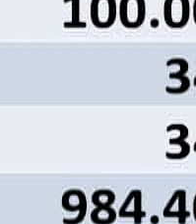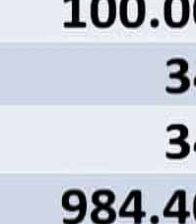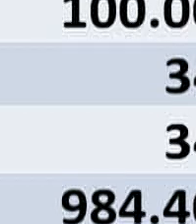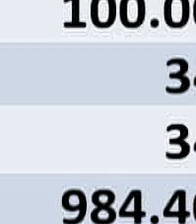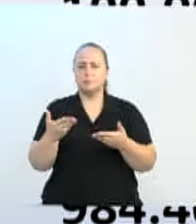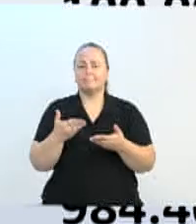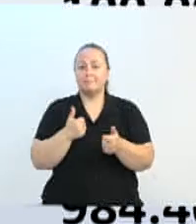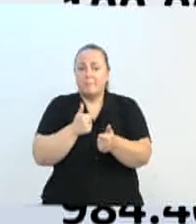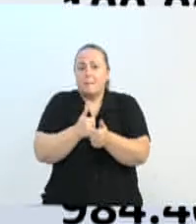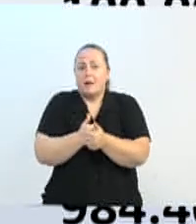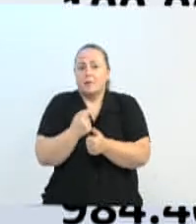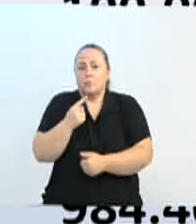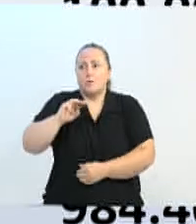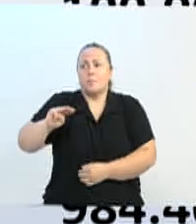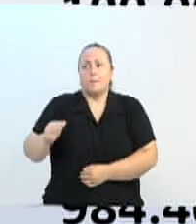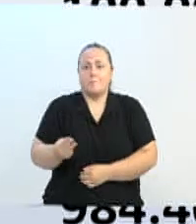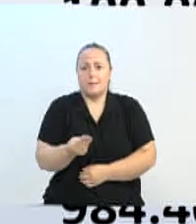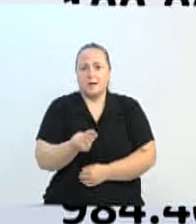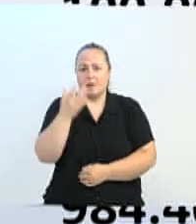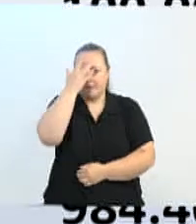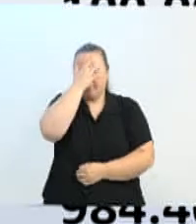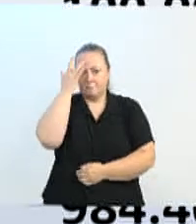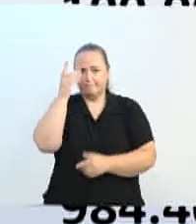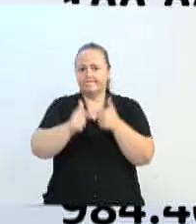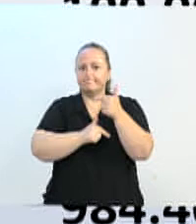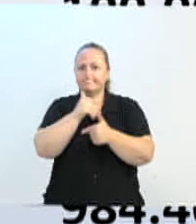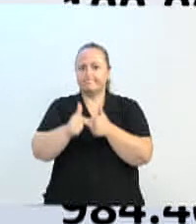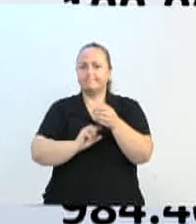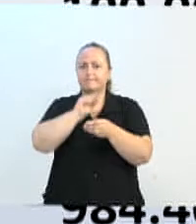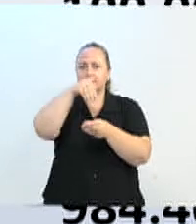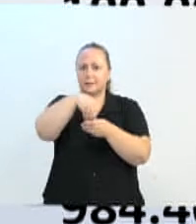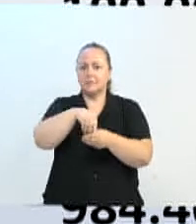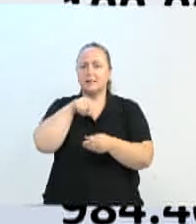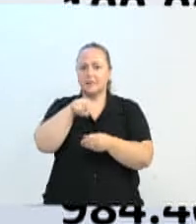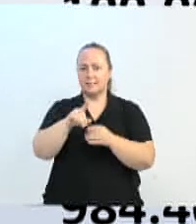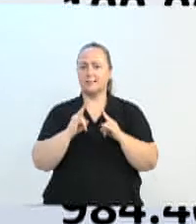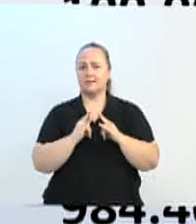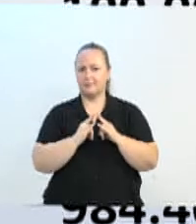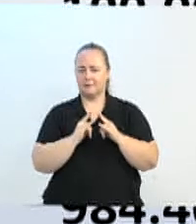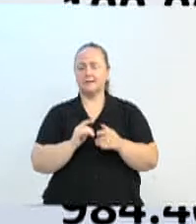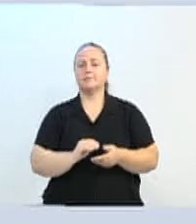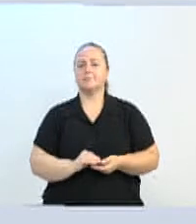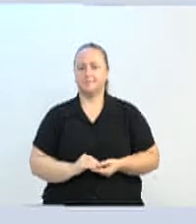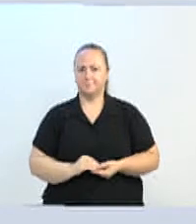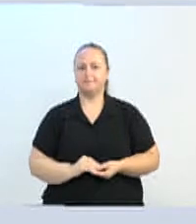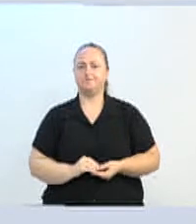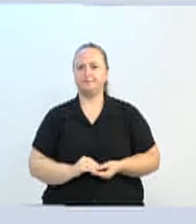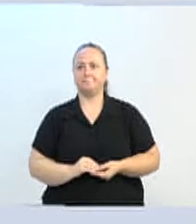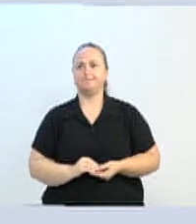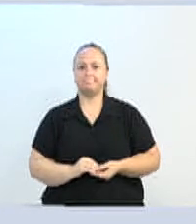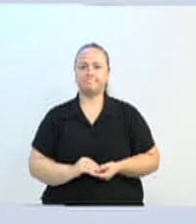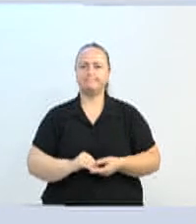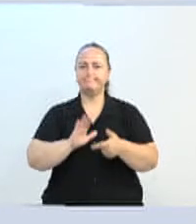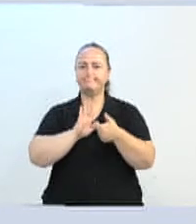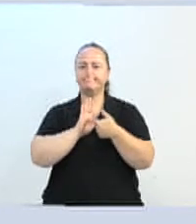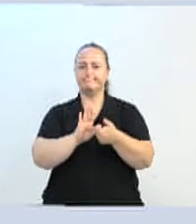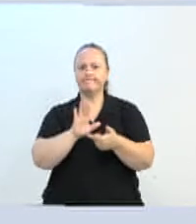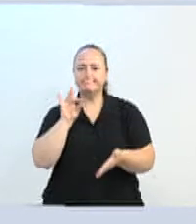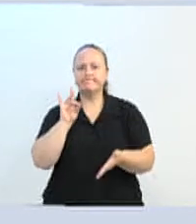milhão de folha de pagamento naquelas pessoas que trabalham lá, são 984 mil. Então, alguns números que mostram que aquilo está